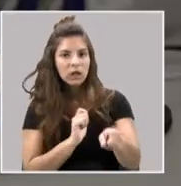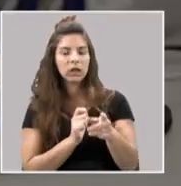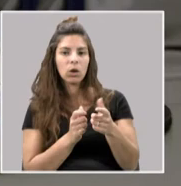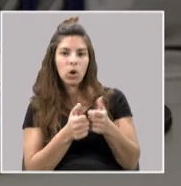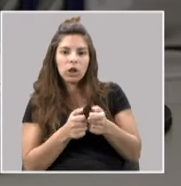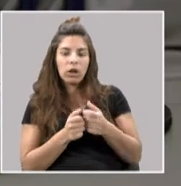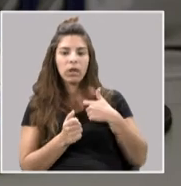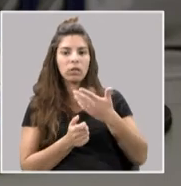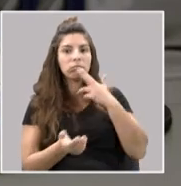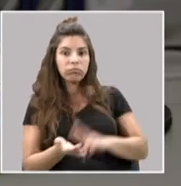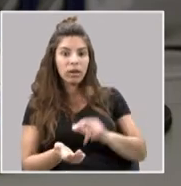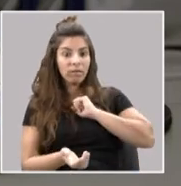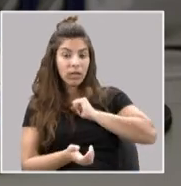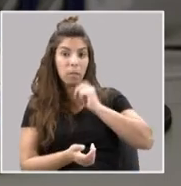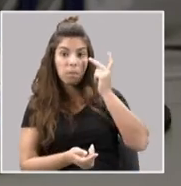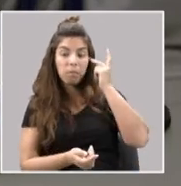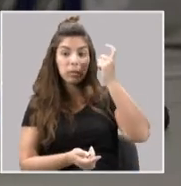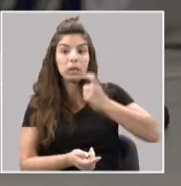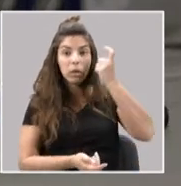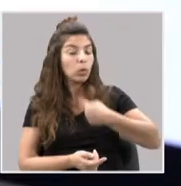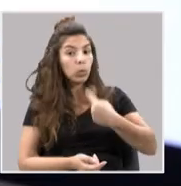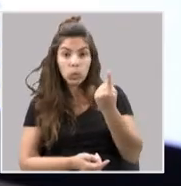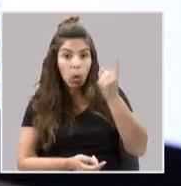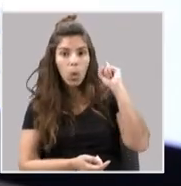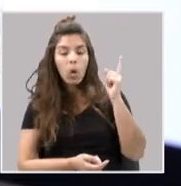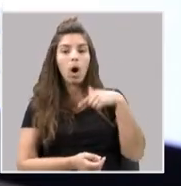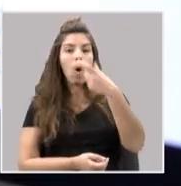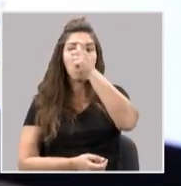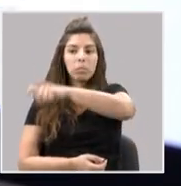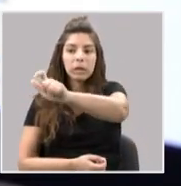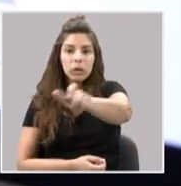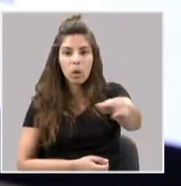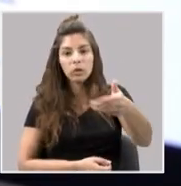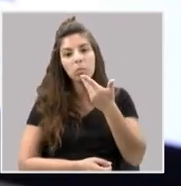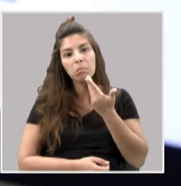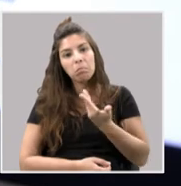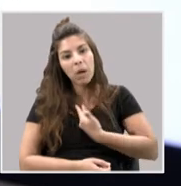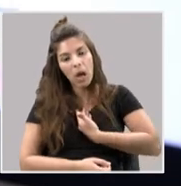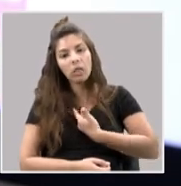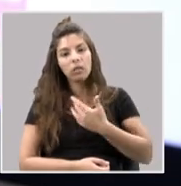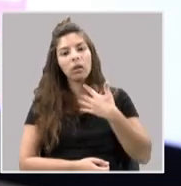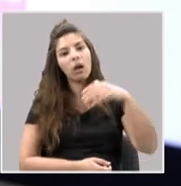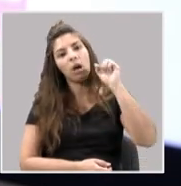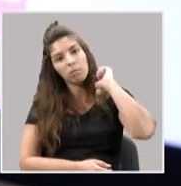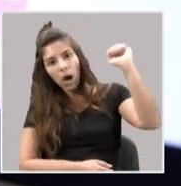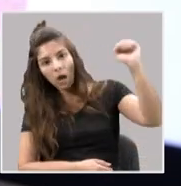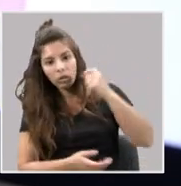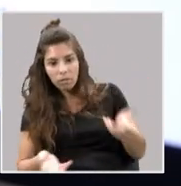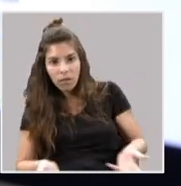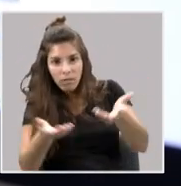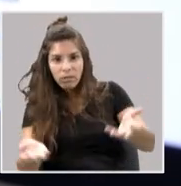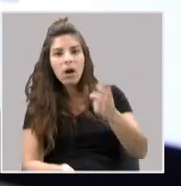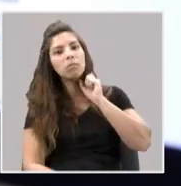correspondiam à minha realidade, àquilo que eu pensava. Falar com pessoas que pediam que a Kaylee se matasse,